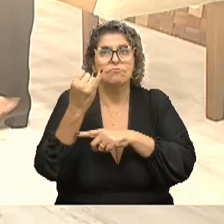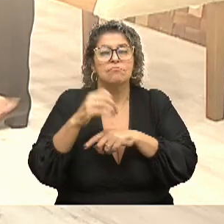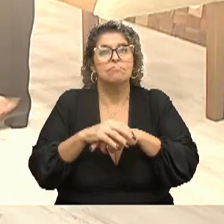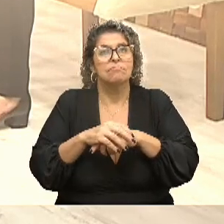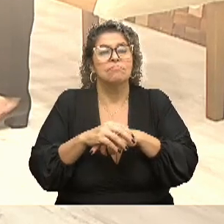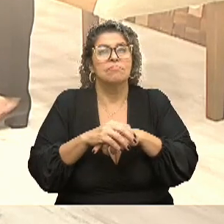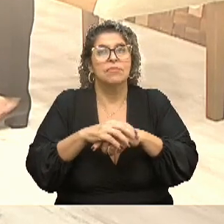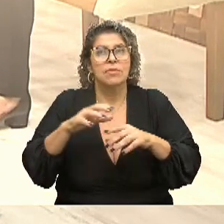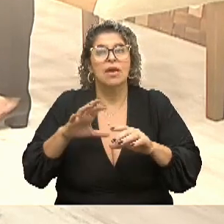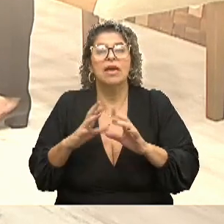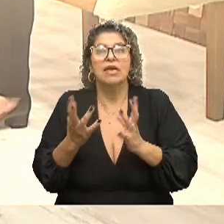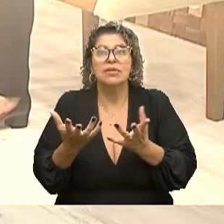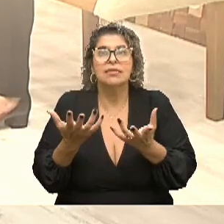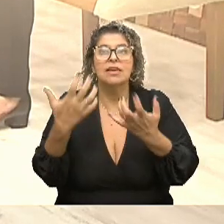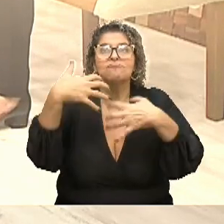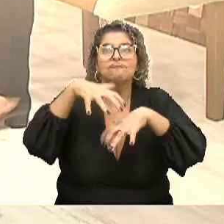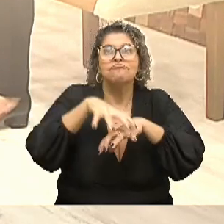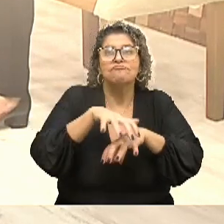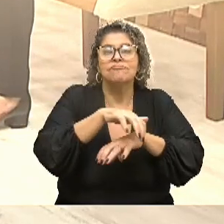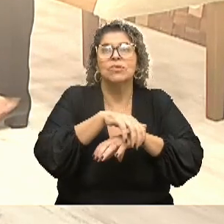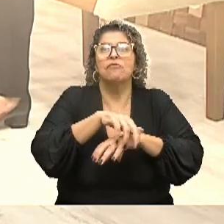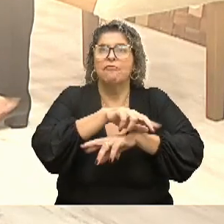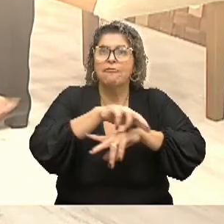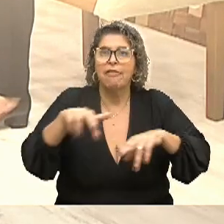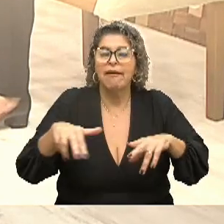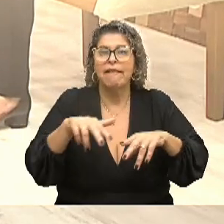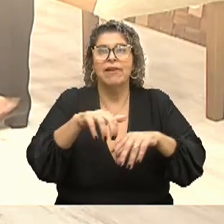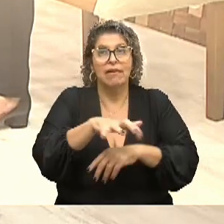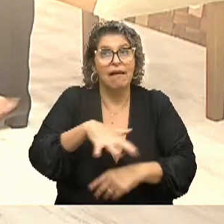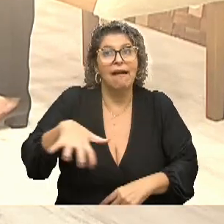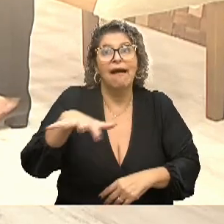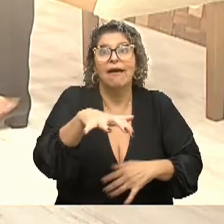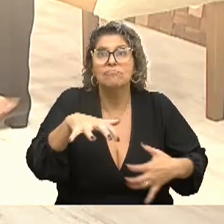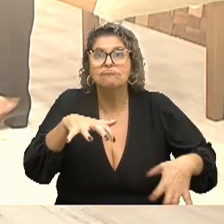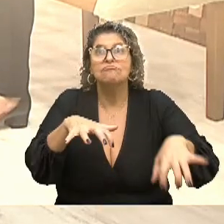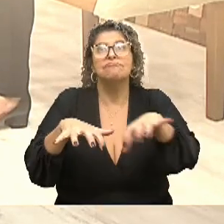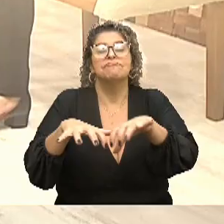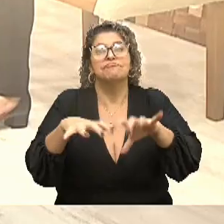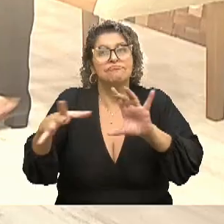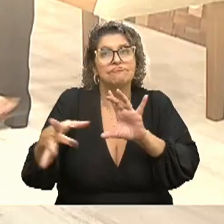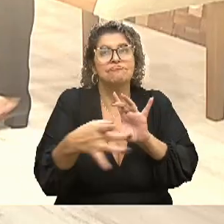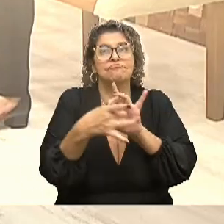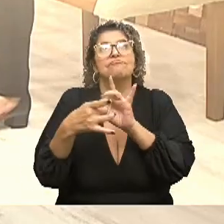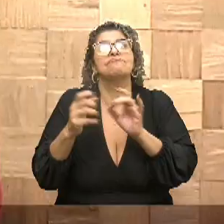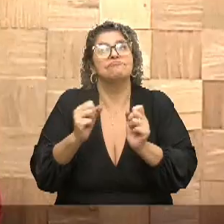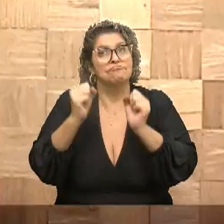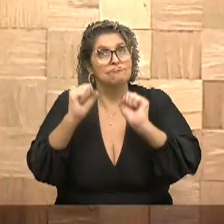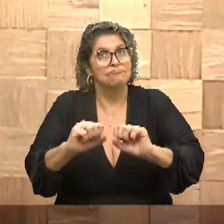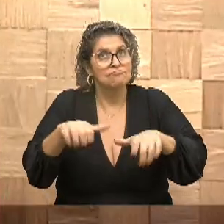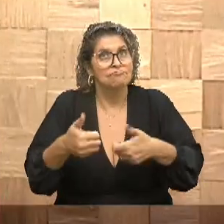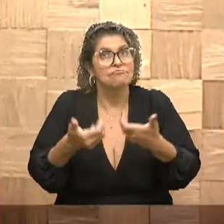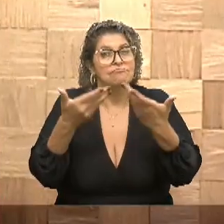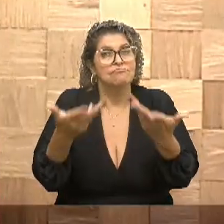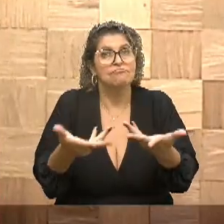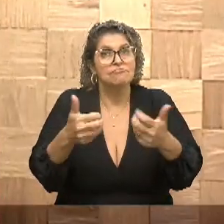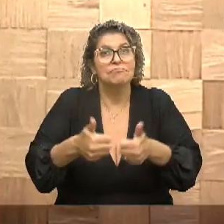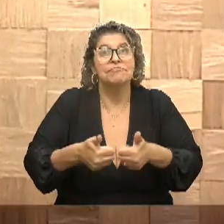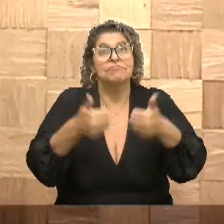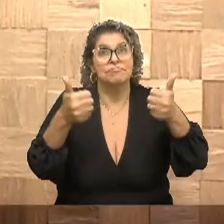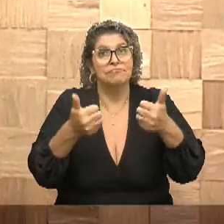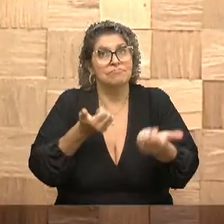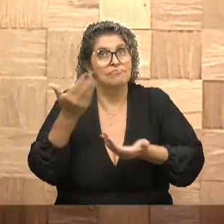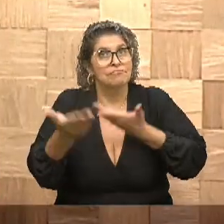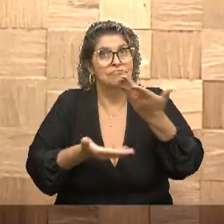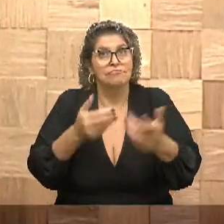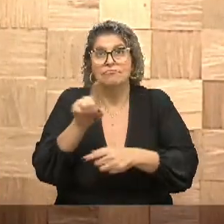que haja essa integração de todas as áreas que funcionem em sincronia para que possa oferecer o melhor atendimento, não